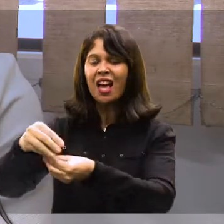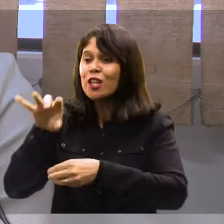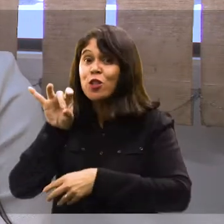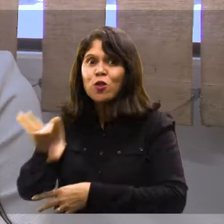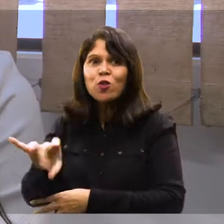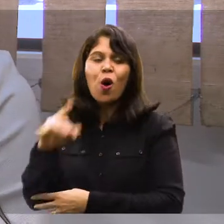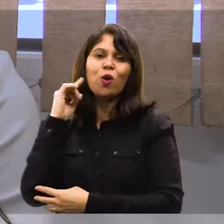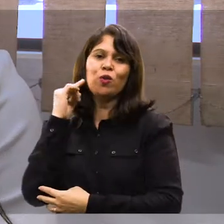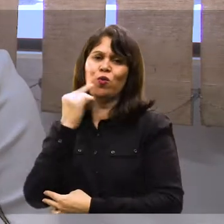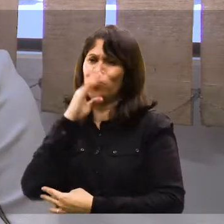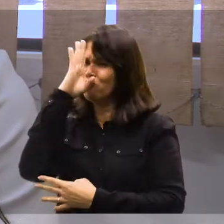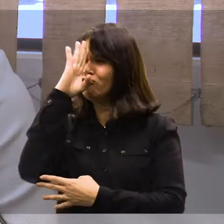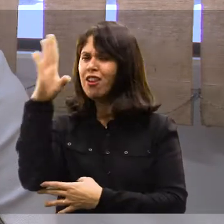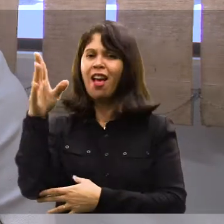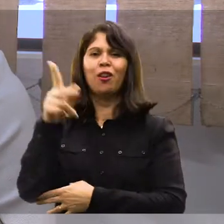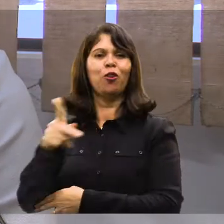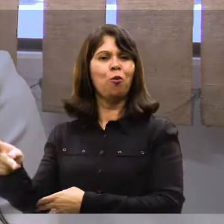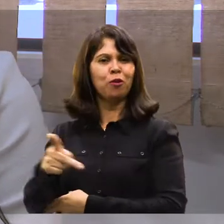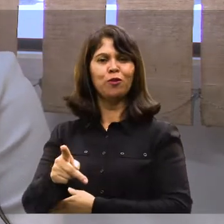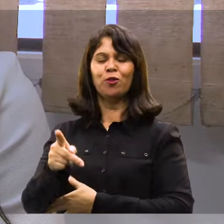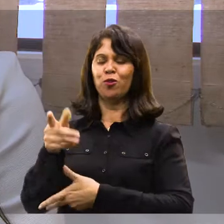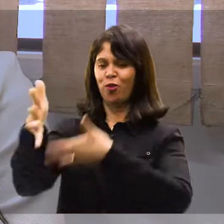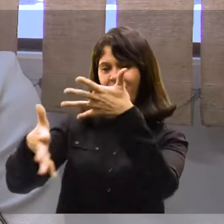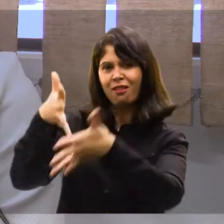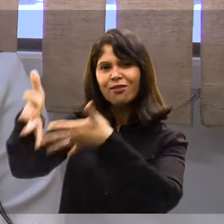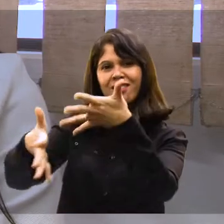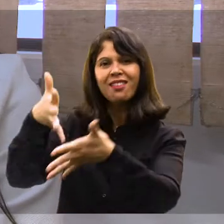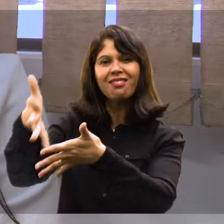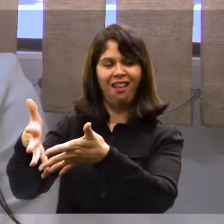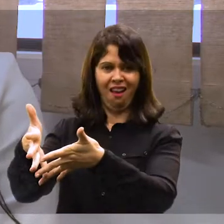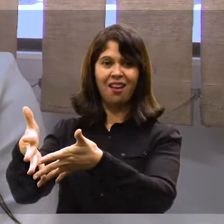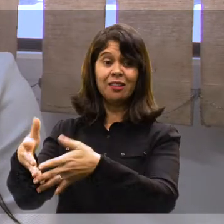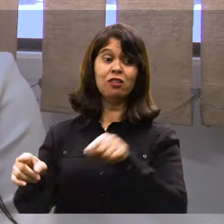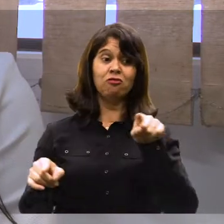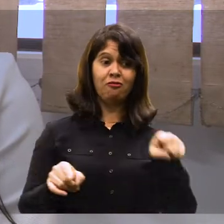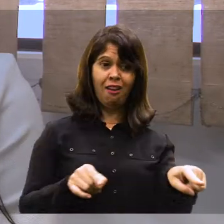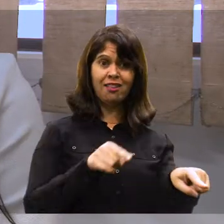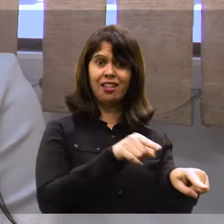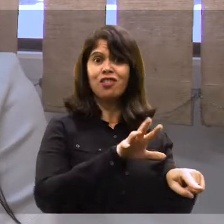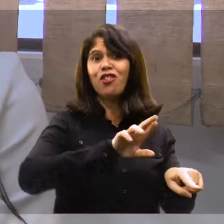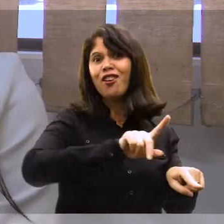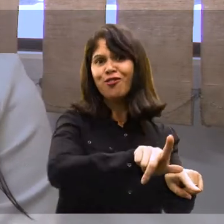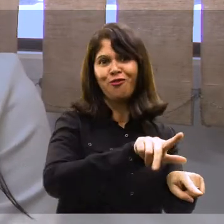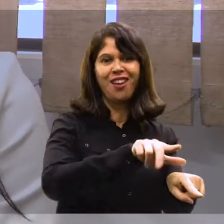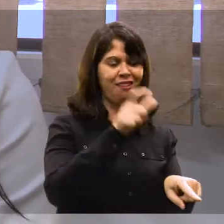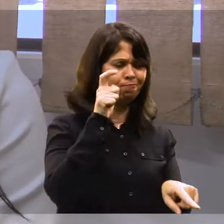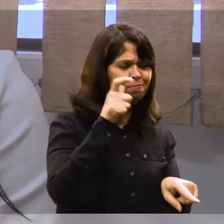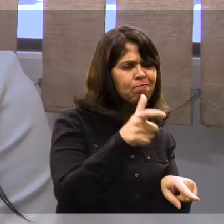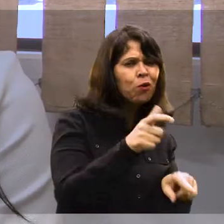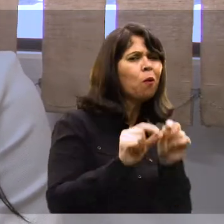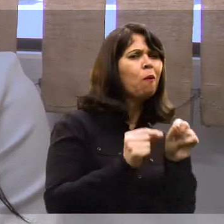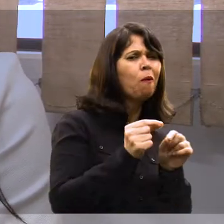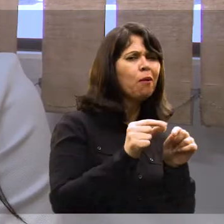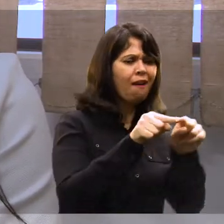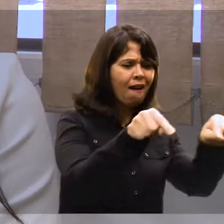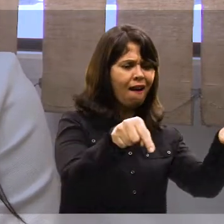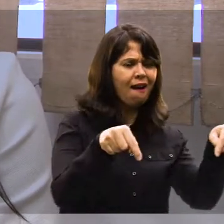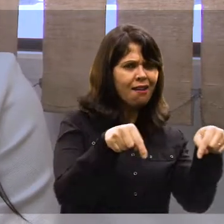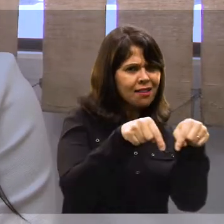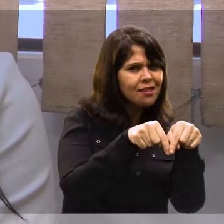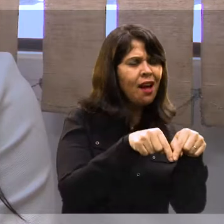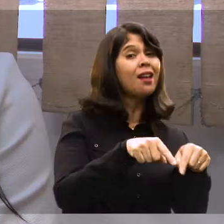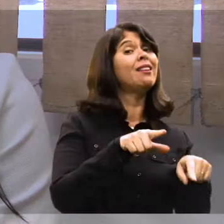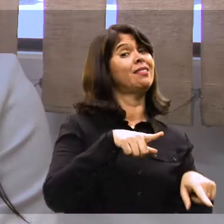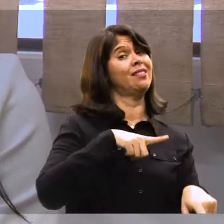tem uma sala só com alunos surdos e com um professor que instrui diretamente em língua de sinais e, nesse outro modelo que eu estou observando,